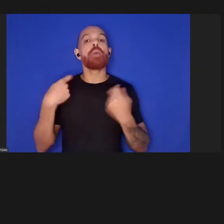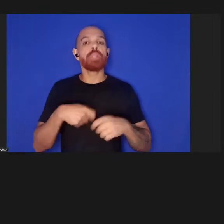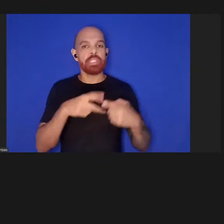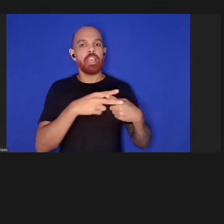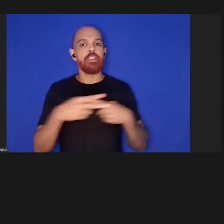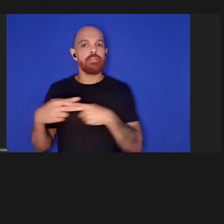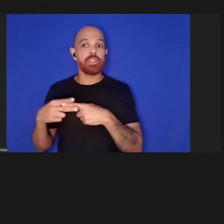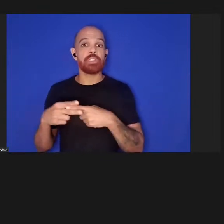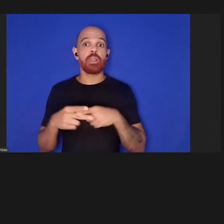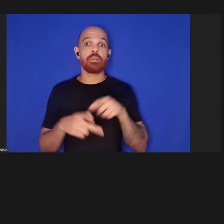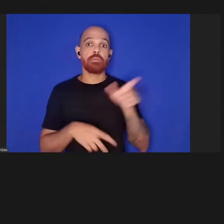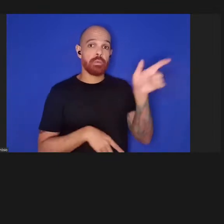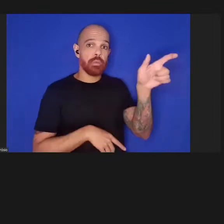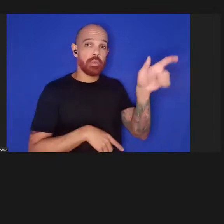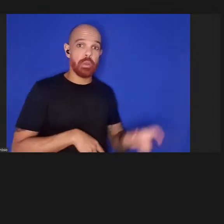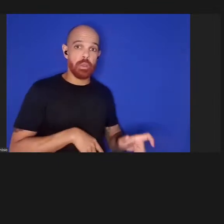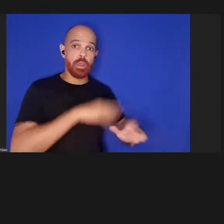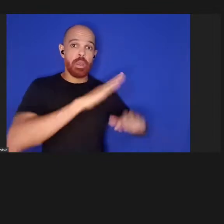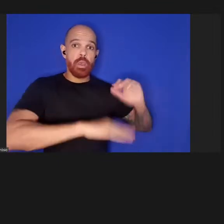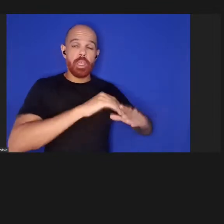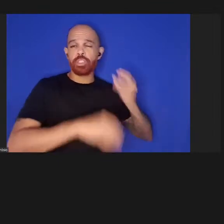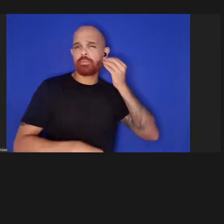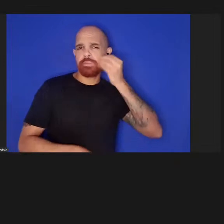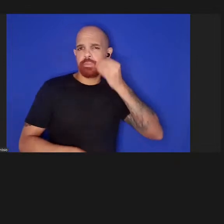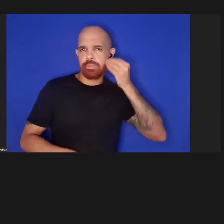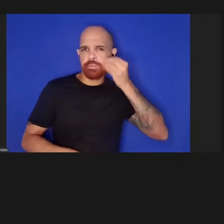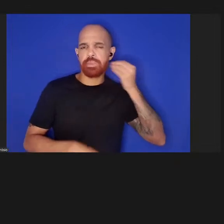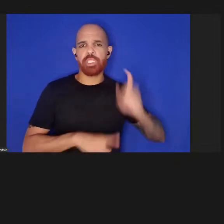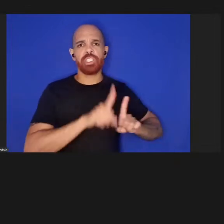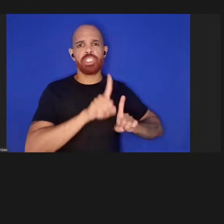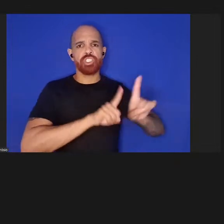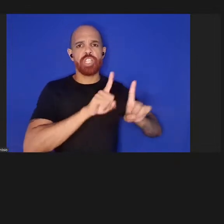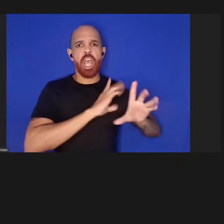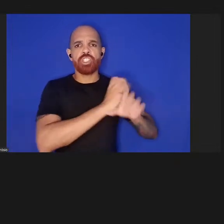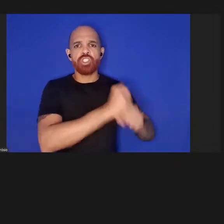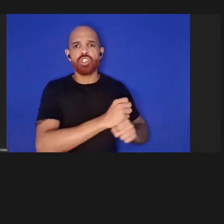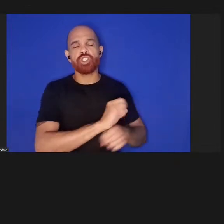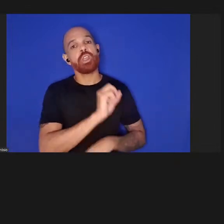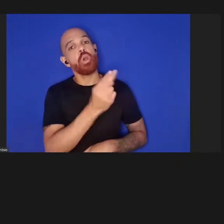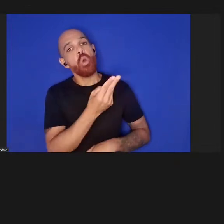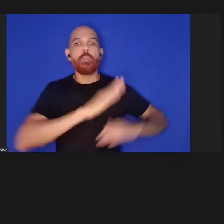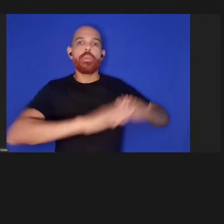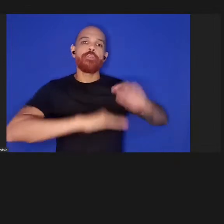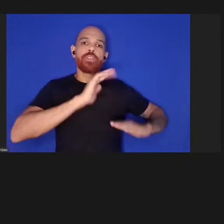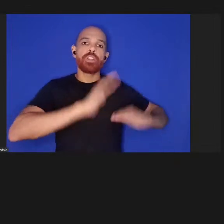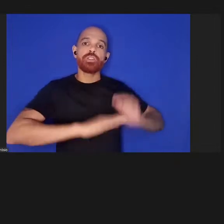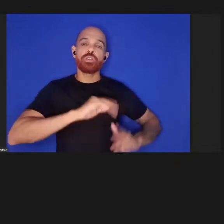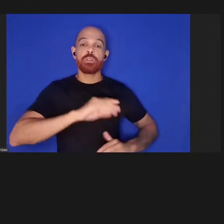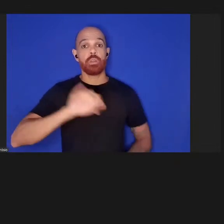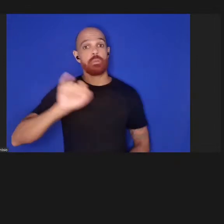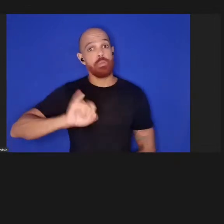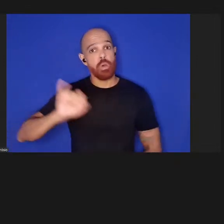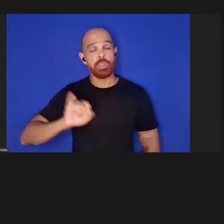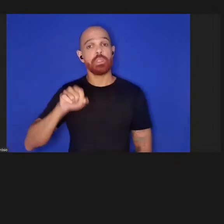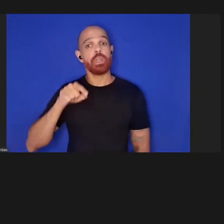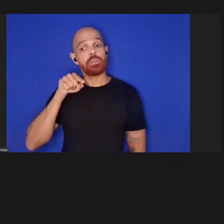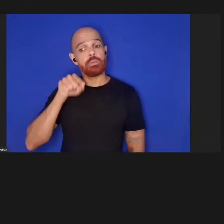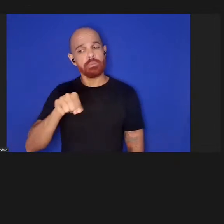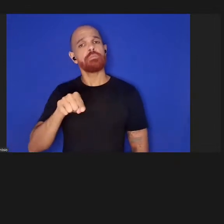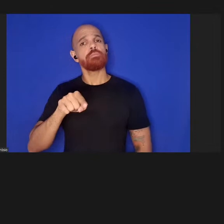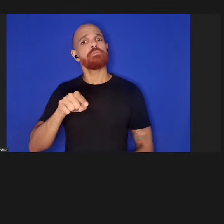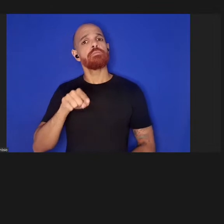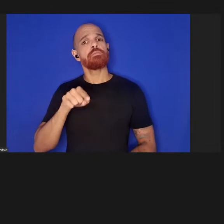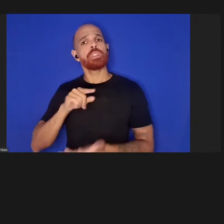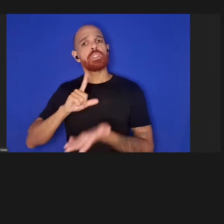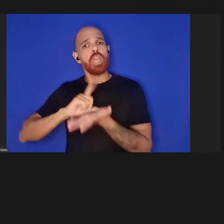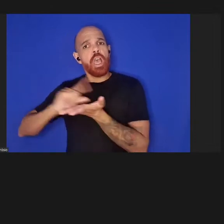alguém que tenha experiência em estatística um profissional e é muito importante para que esse paper possa ser utilizado como